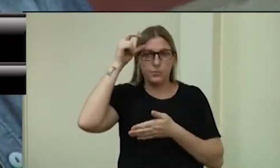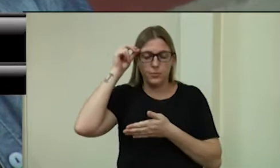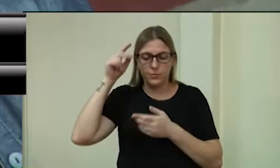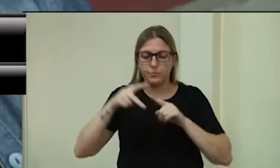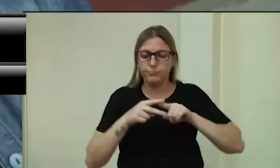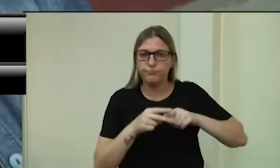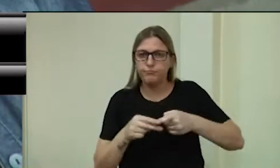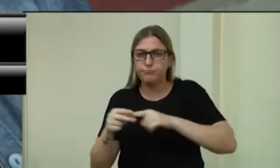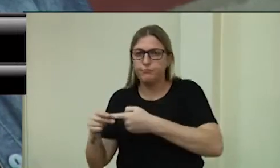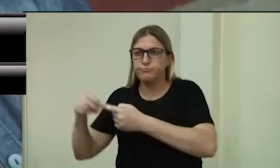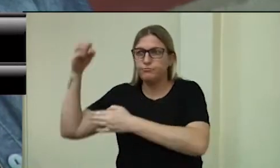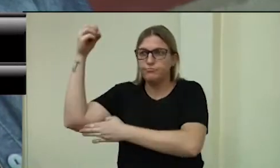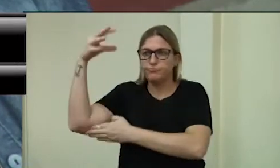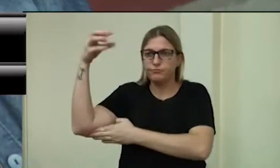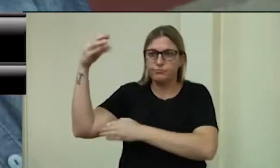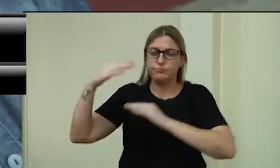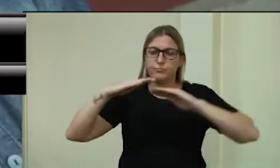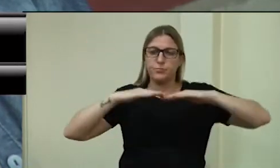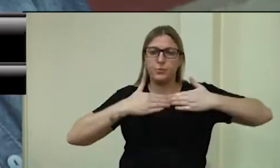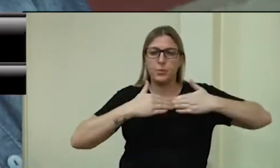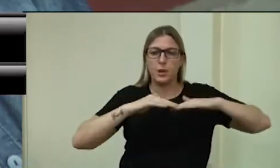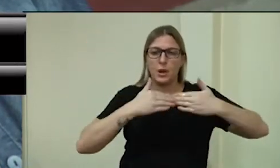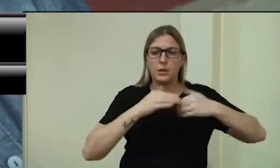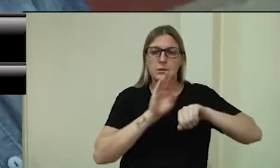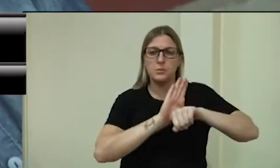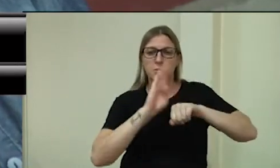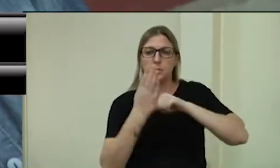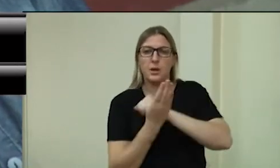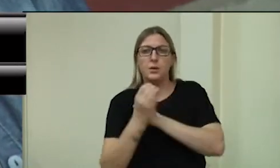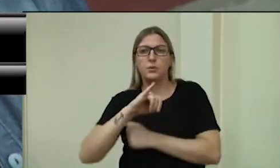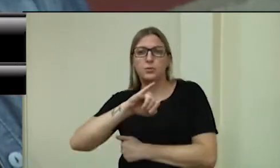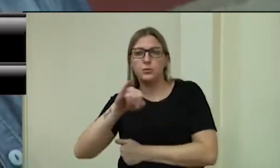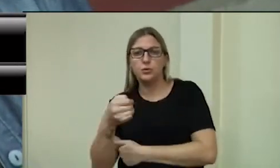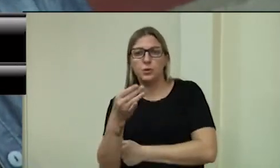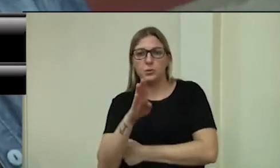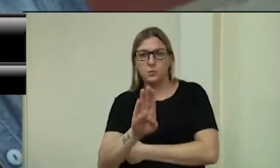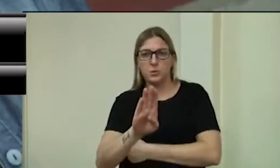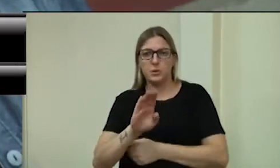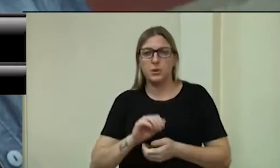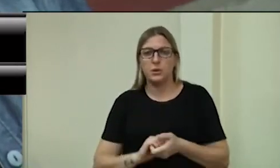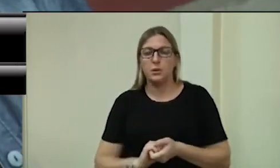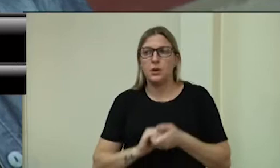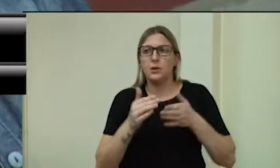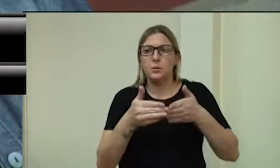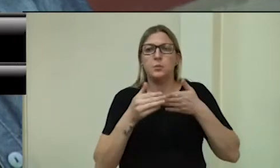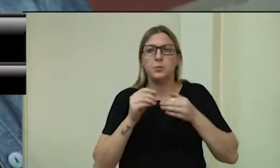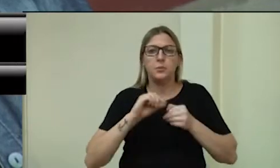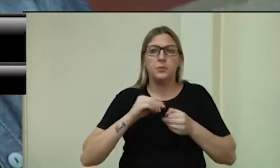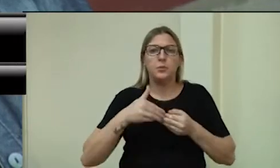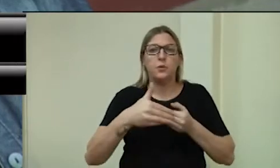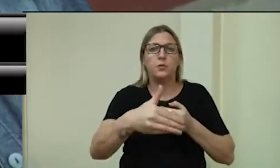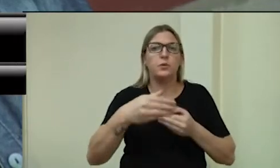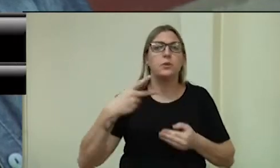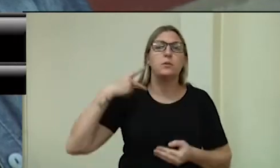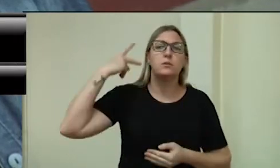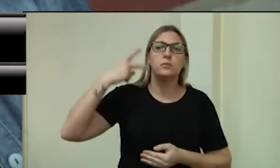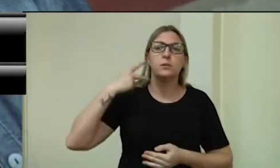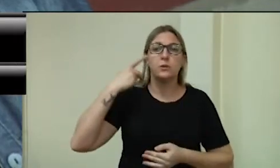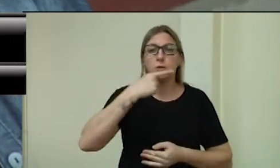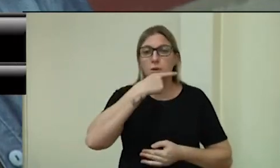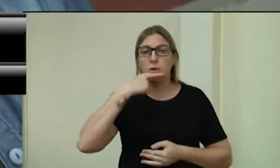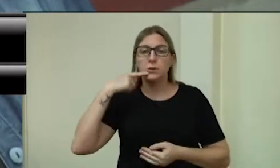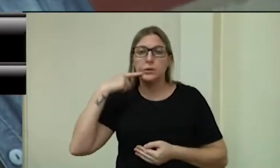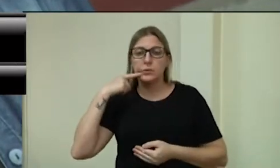manutenção e iluminação da praça do bairro José Bonifácio. Pedido de providências do vereador Claudemir de